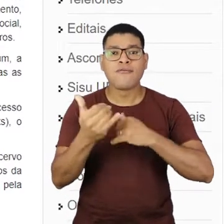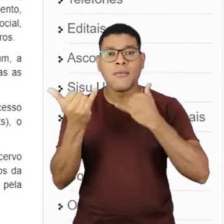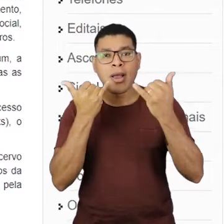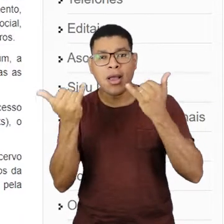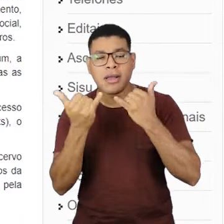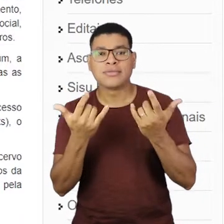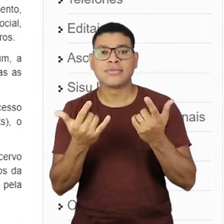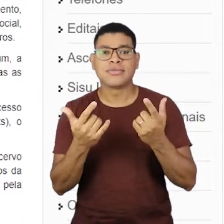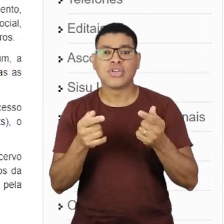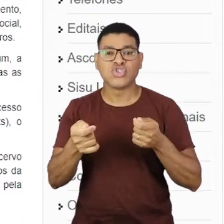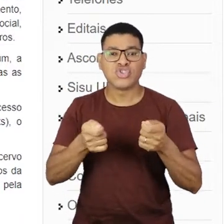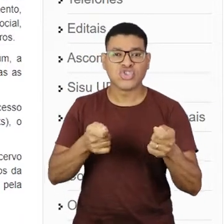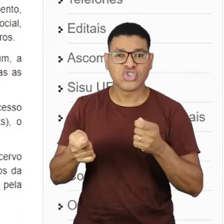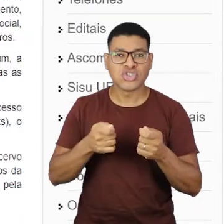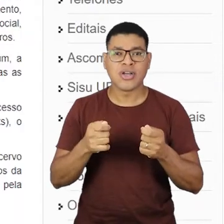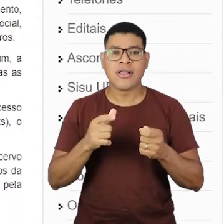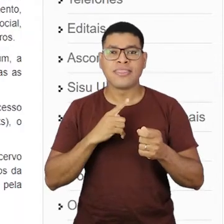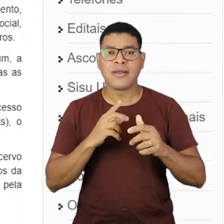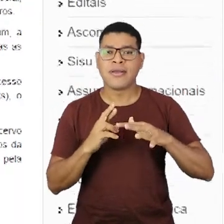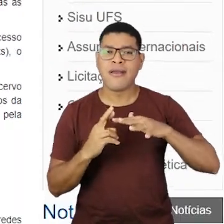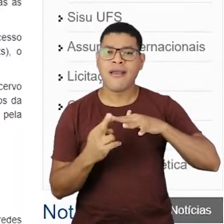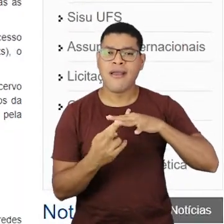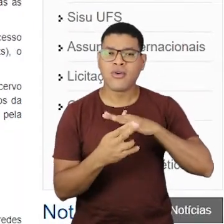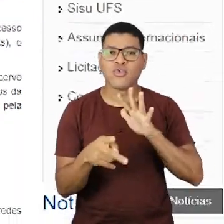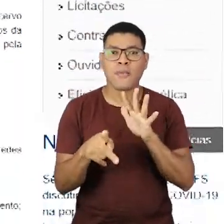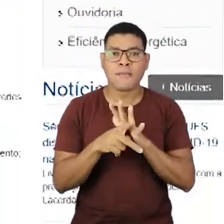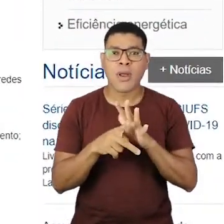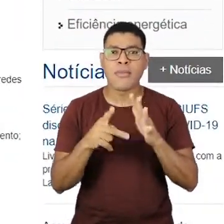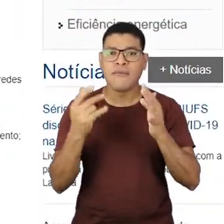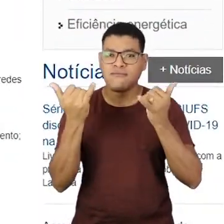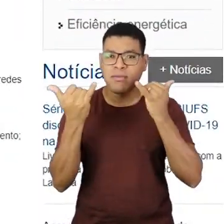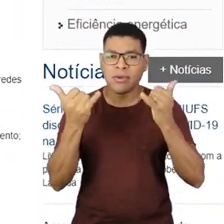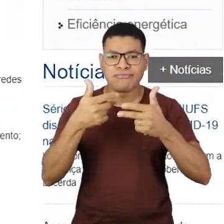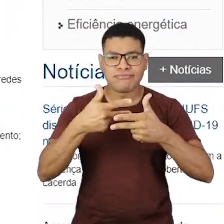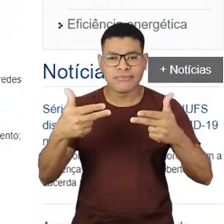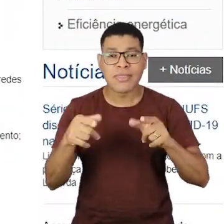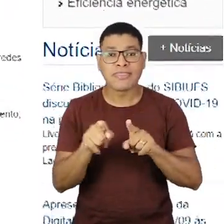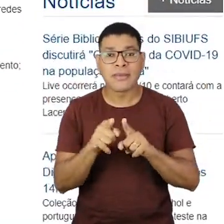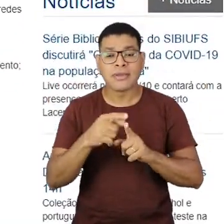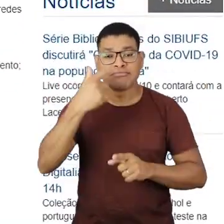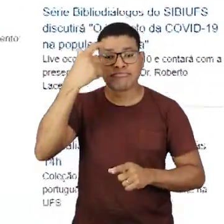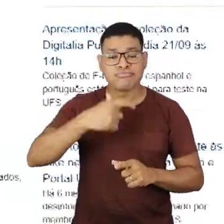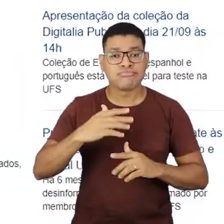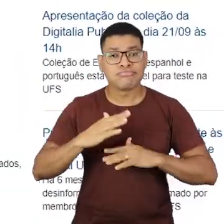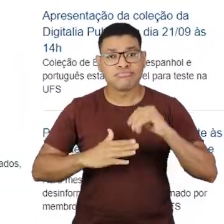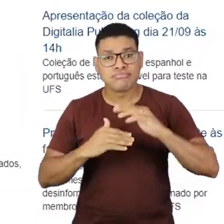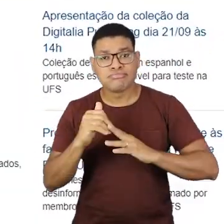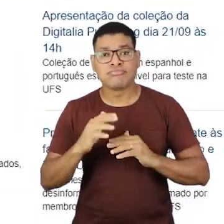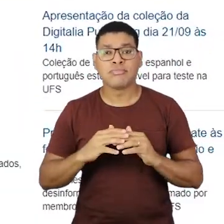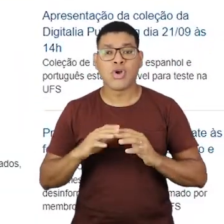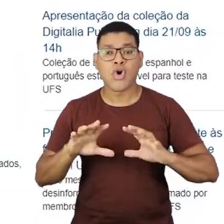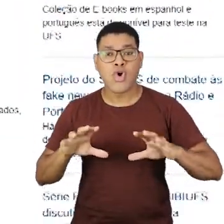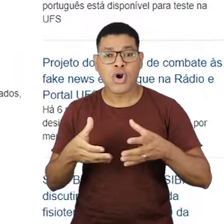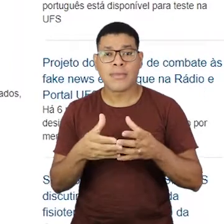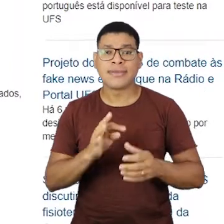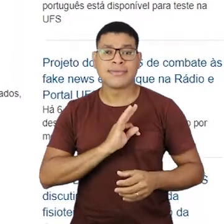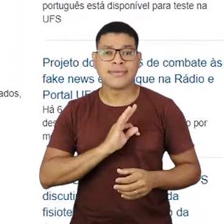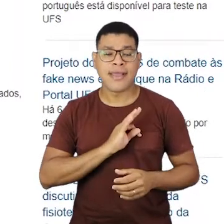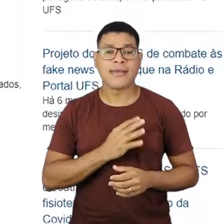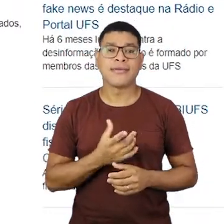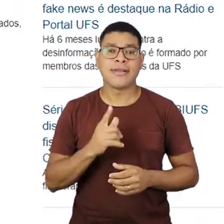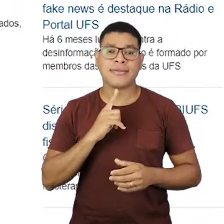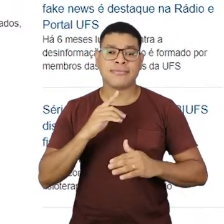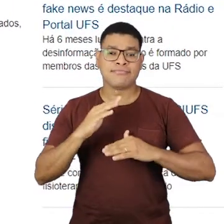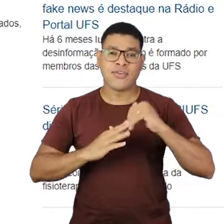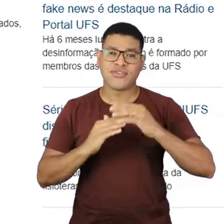o acesso à informação, o gerenciamento dos recursos informacionais, bem como as nossas atribuições, equipe técnicas,